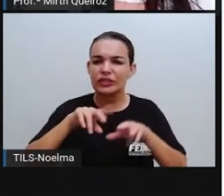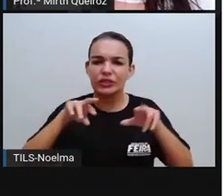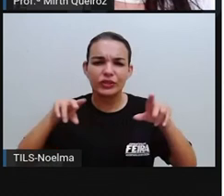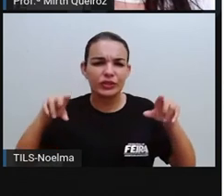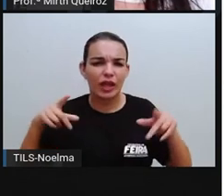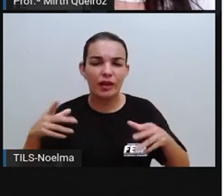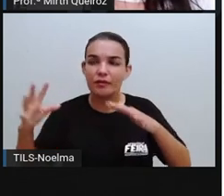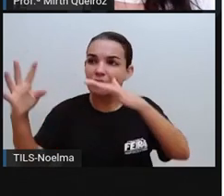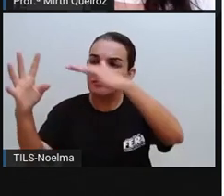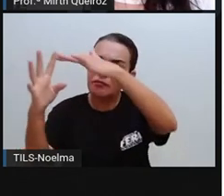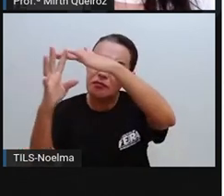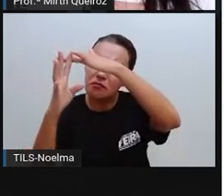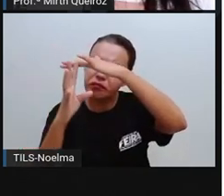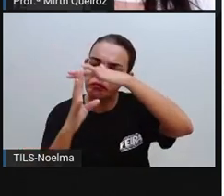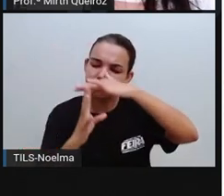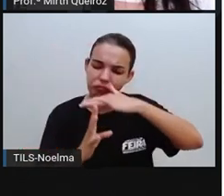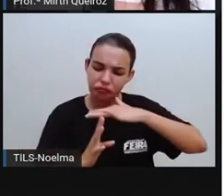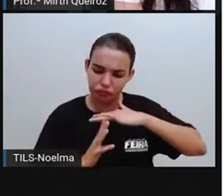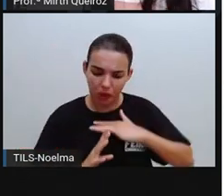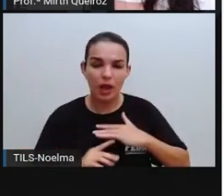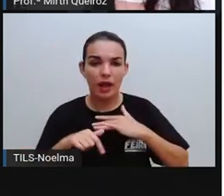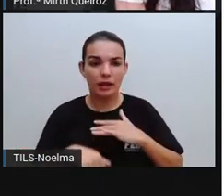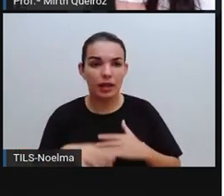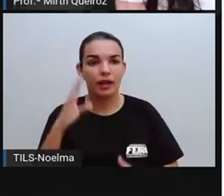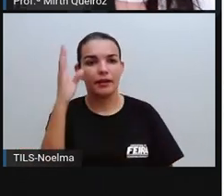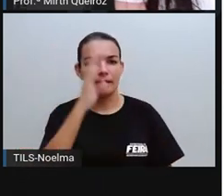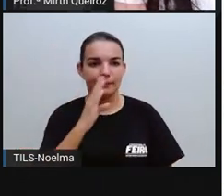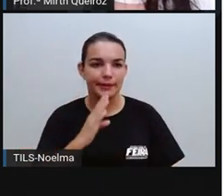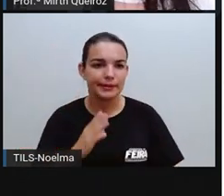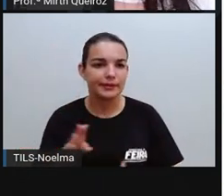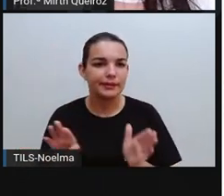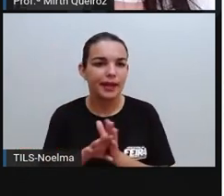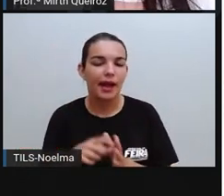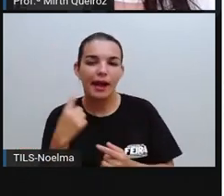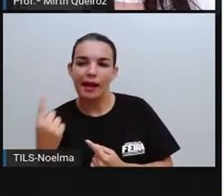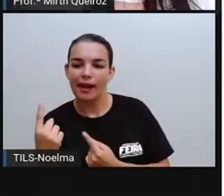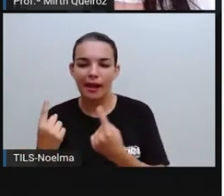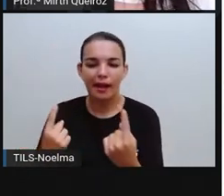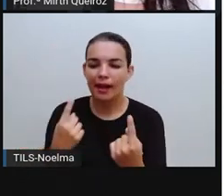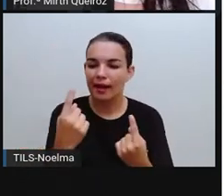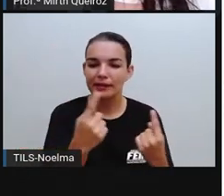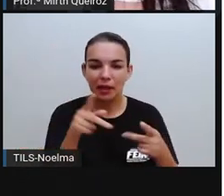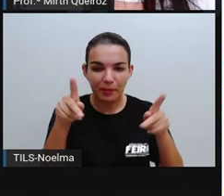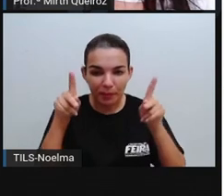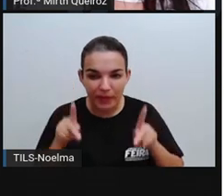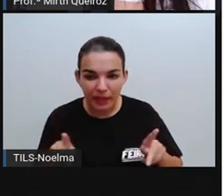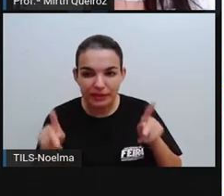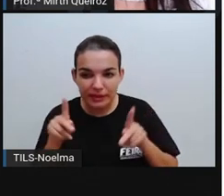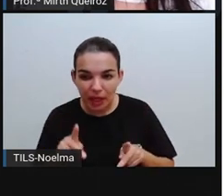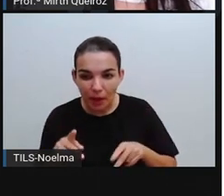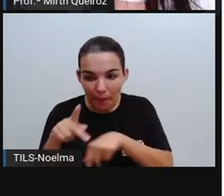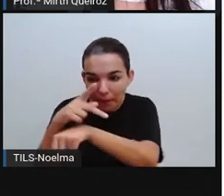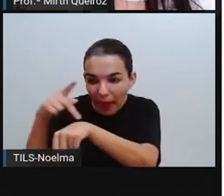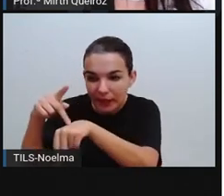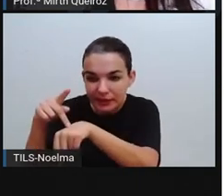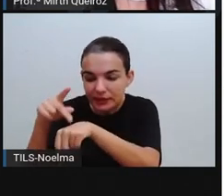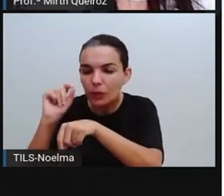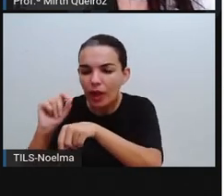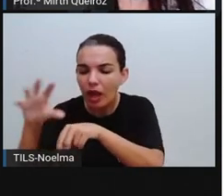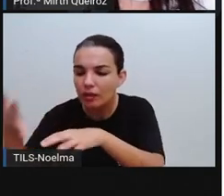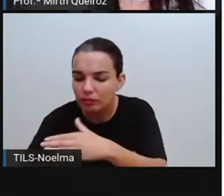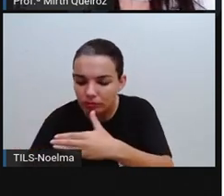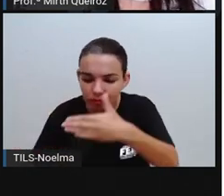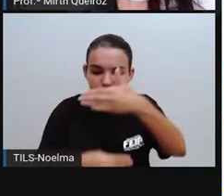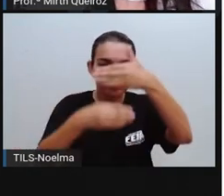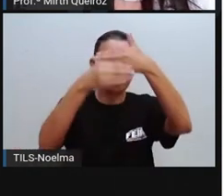procedências, eles vieram ao Brasil. E cada uma dessas populações, né? Acrescentou a